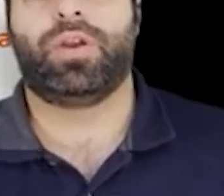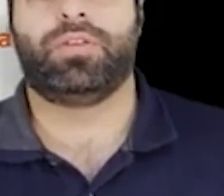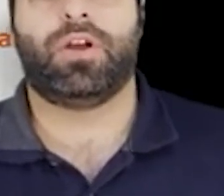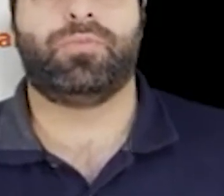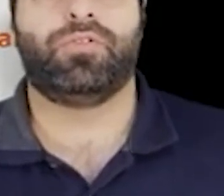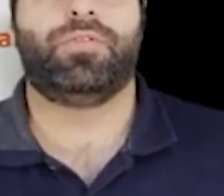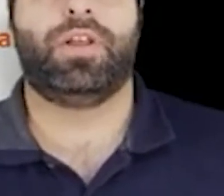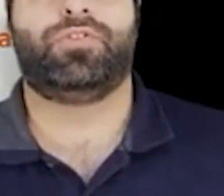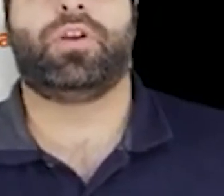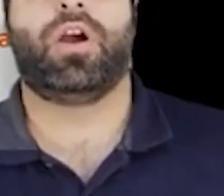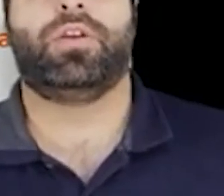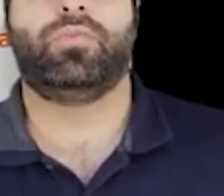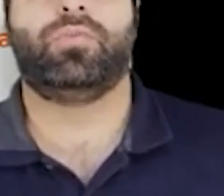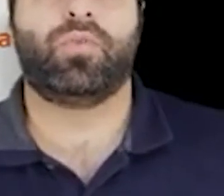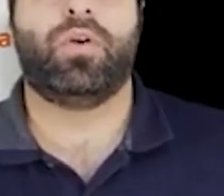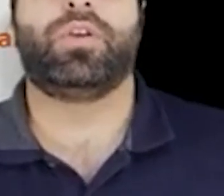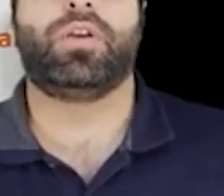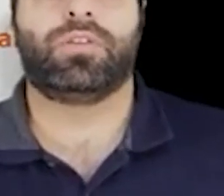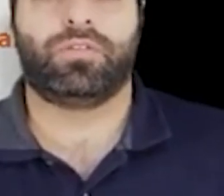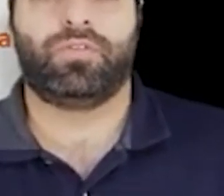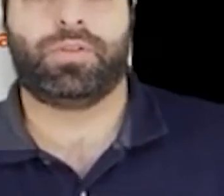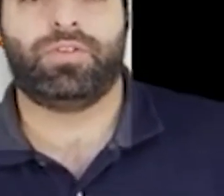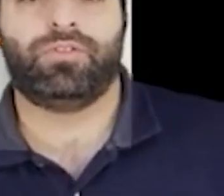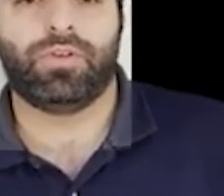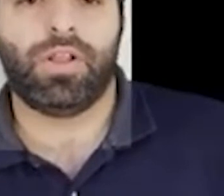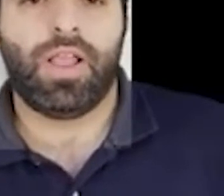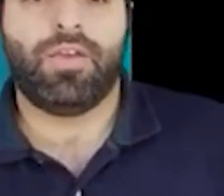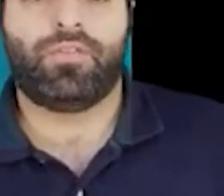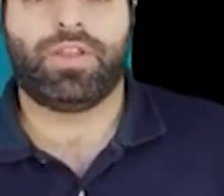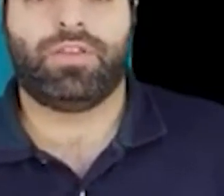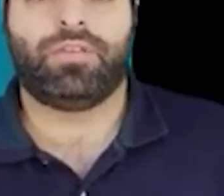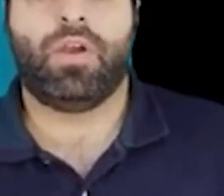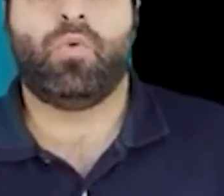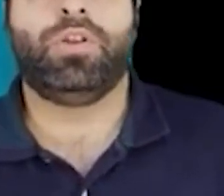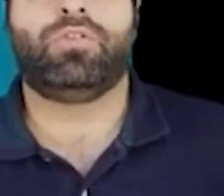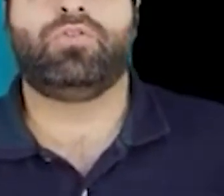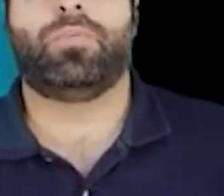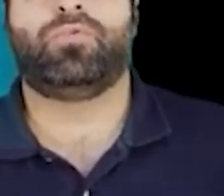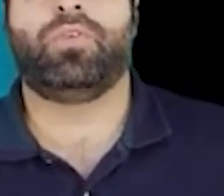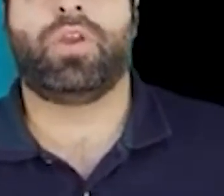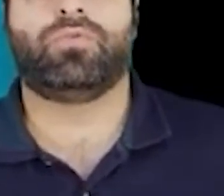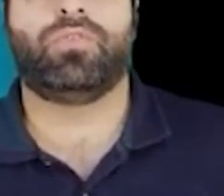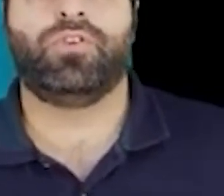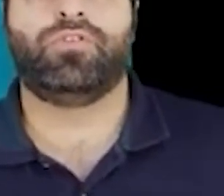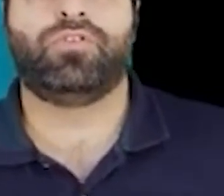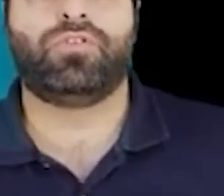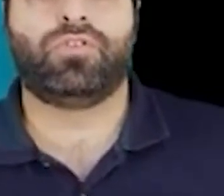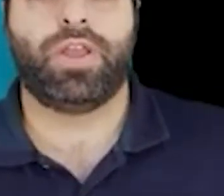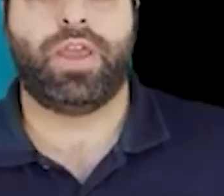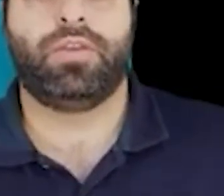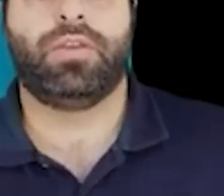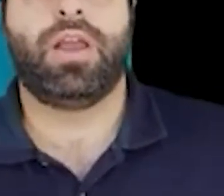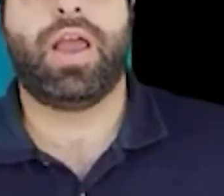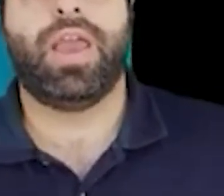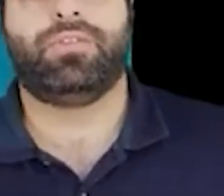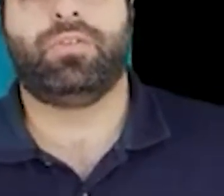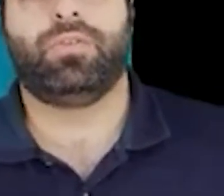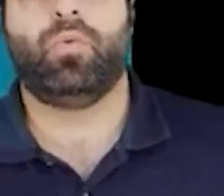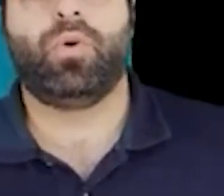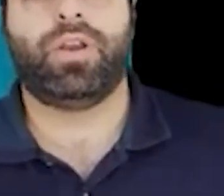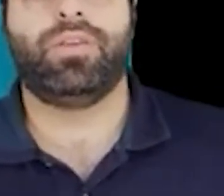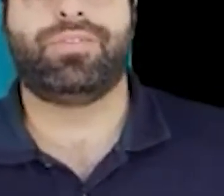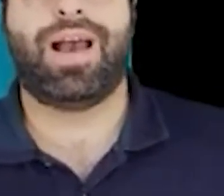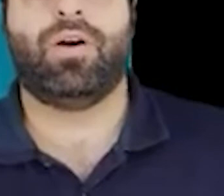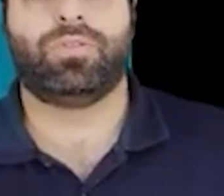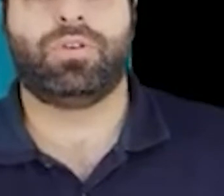redução de carbono, 57,75 gigatons. E para tal, precisamos parar